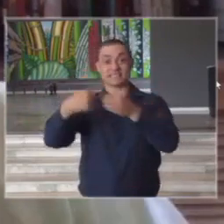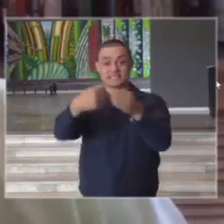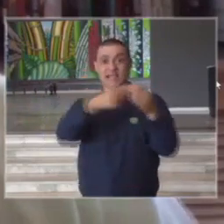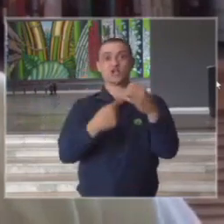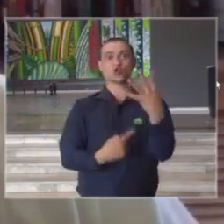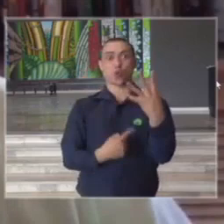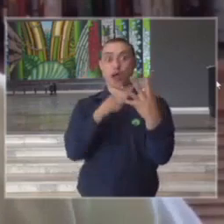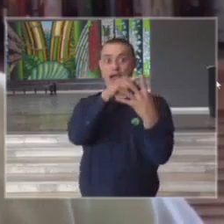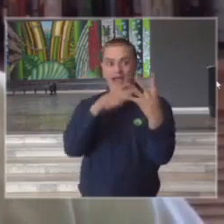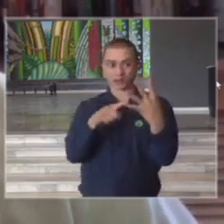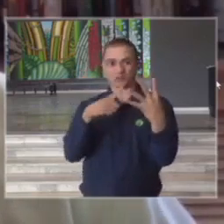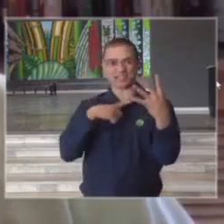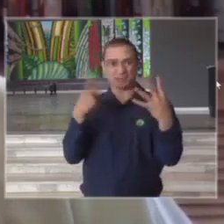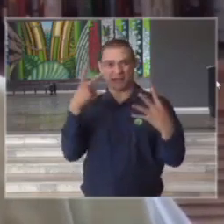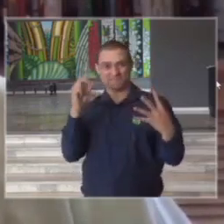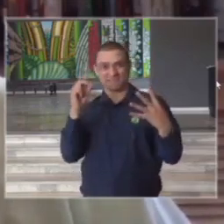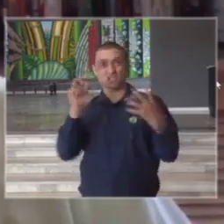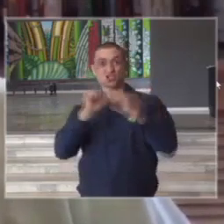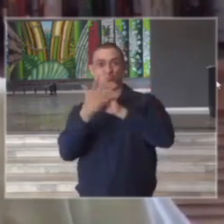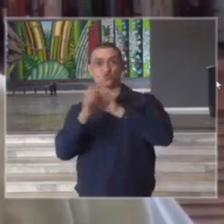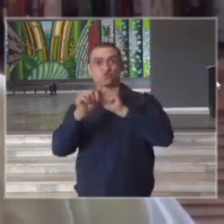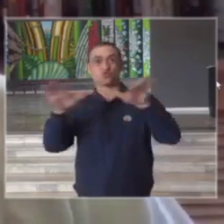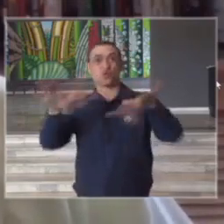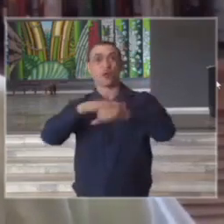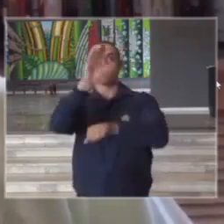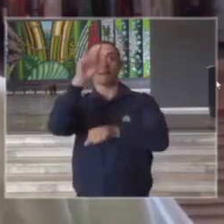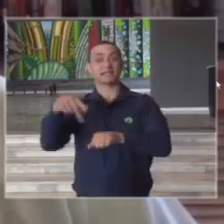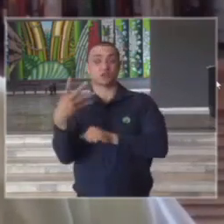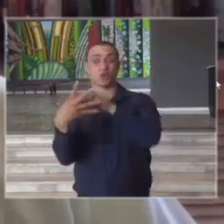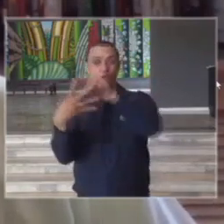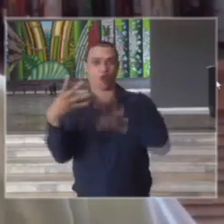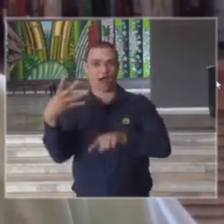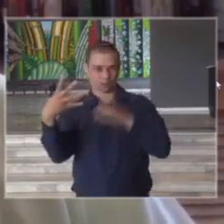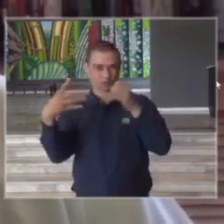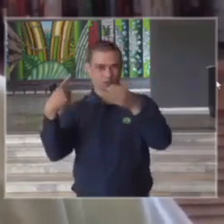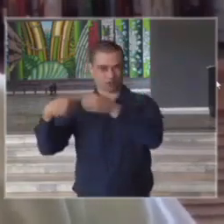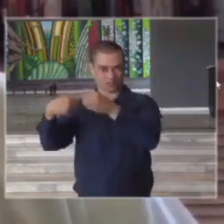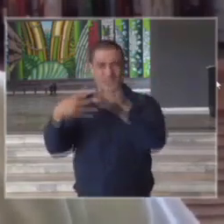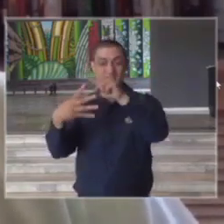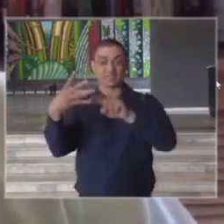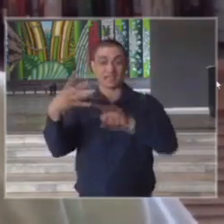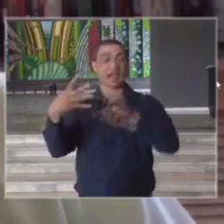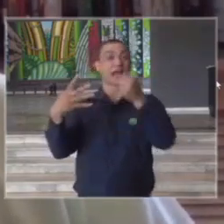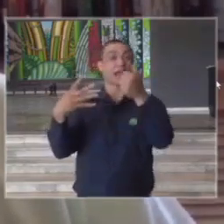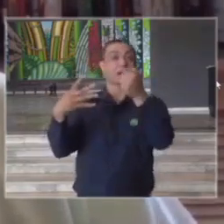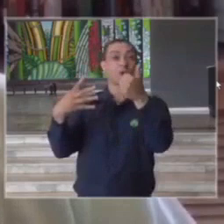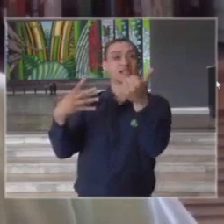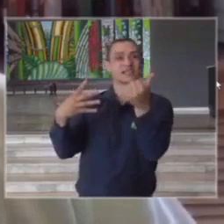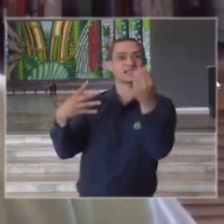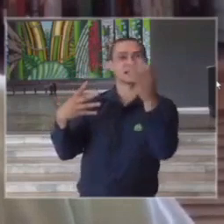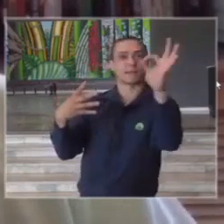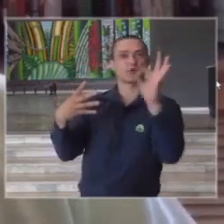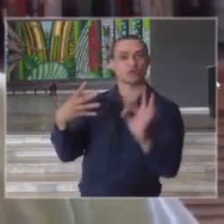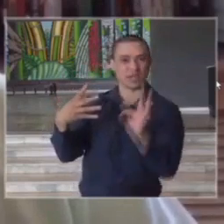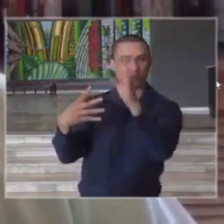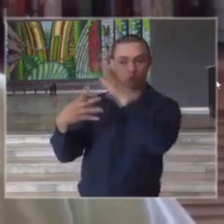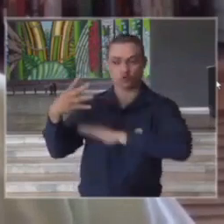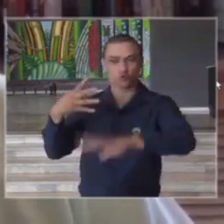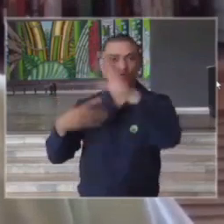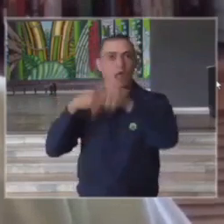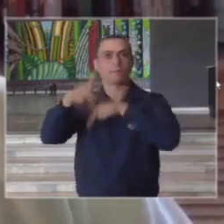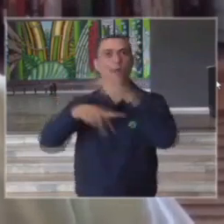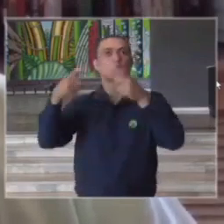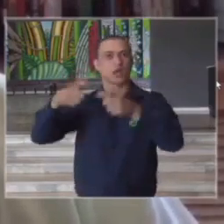20 do estado com o maior número de casos confirmados essas quatro cidades representam quase 60% do total da